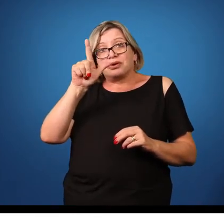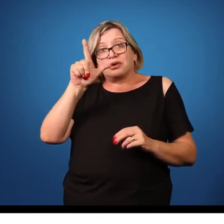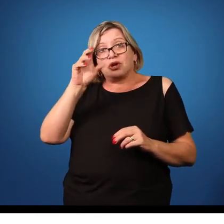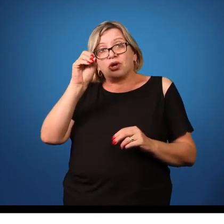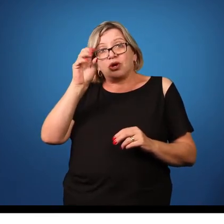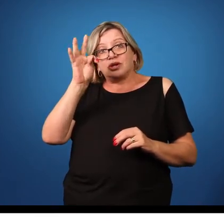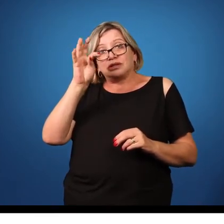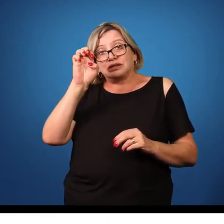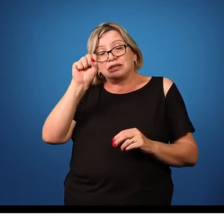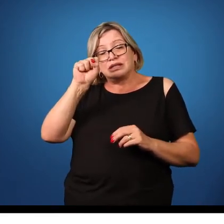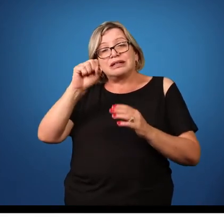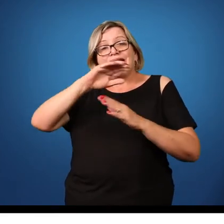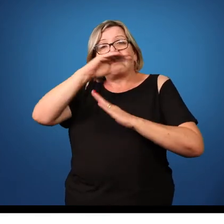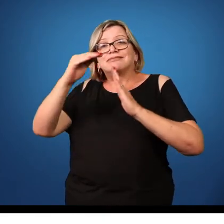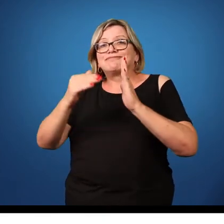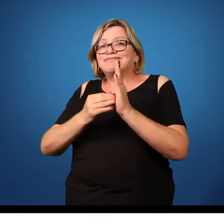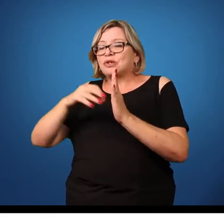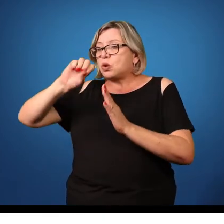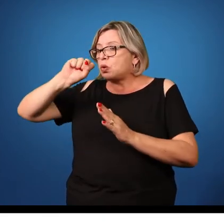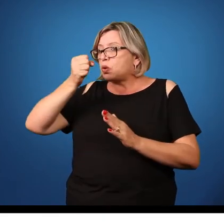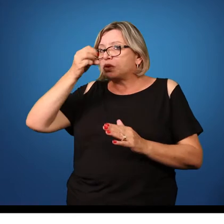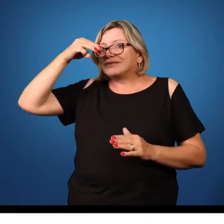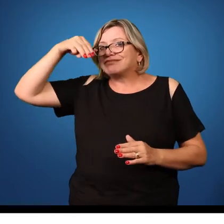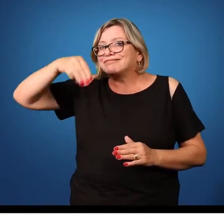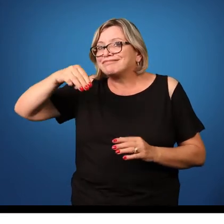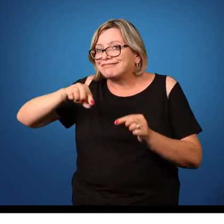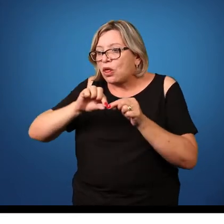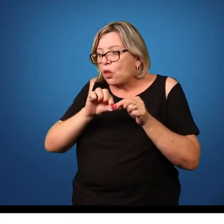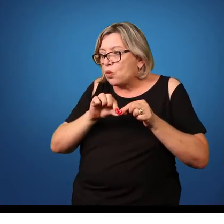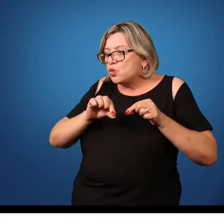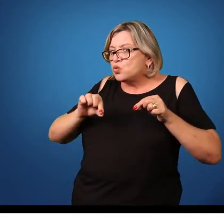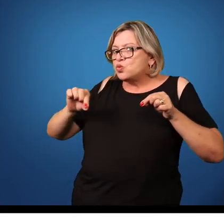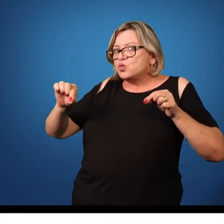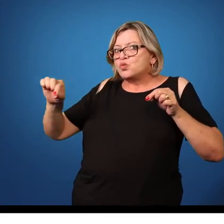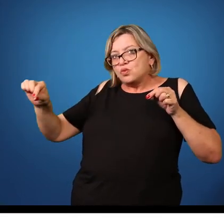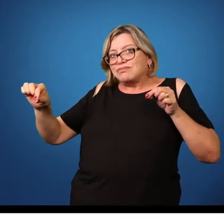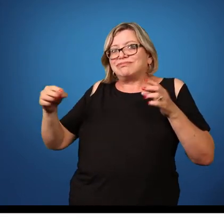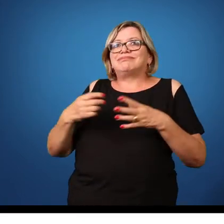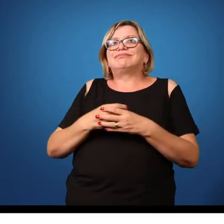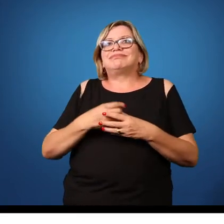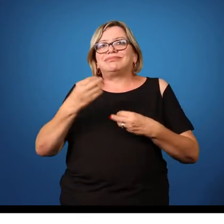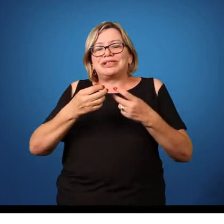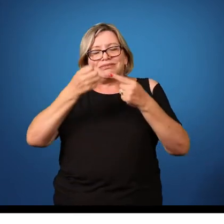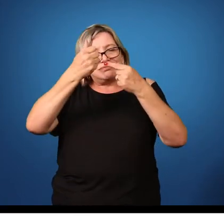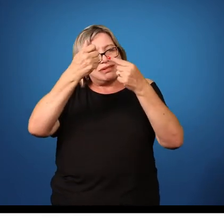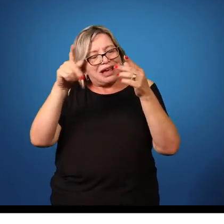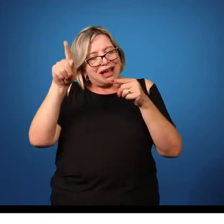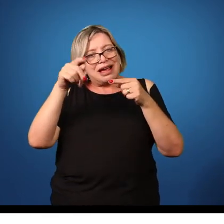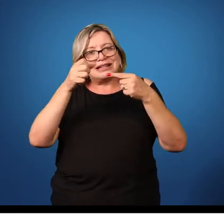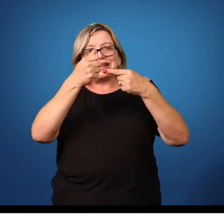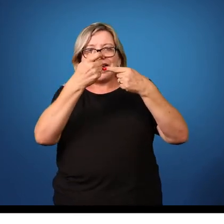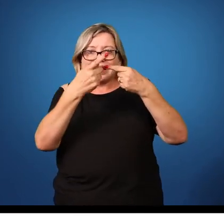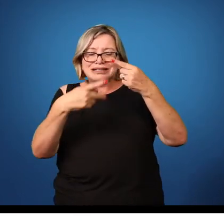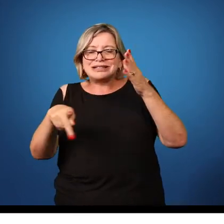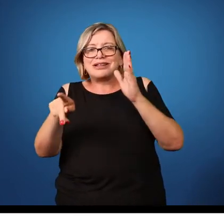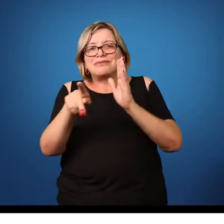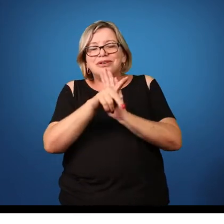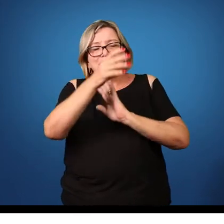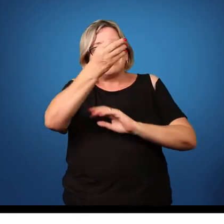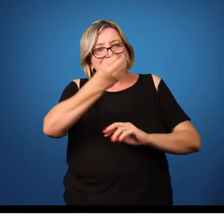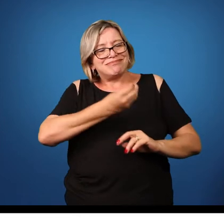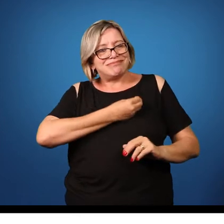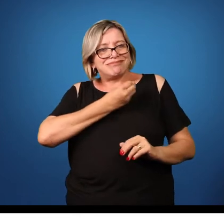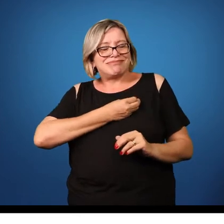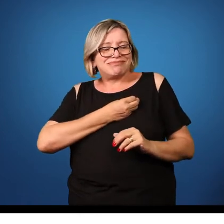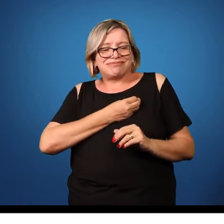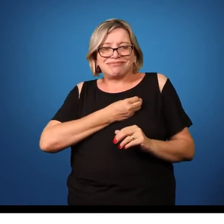até 8 metros de comprimento. Obviamente, isso aí depende de várias características, de várias situações, devido a desse